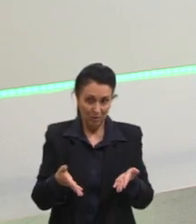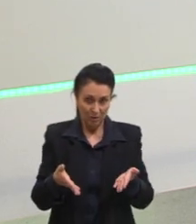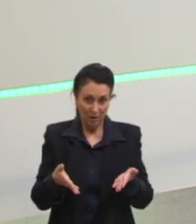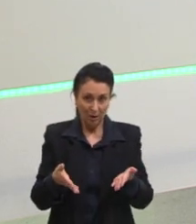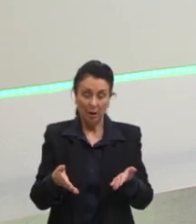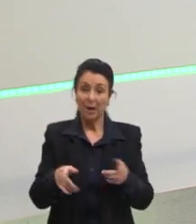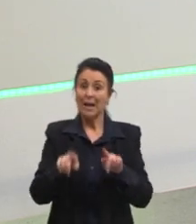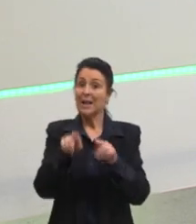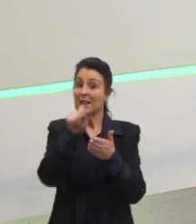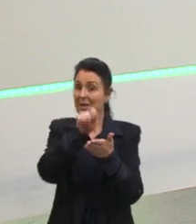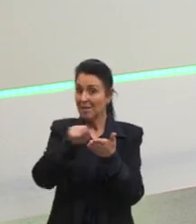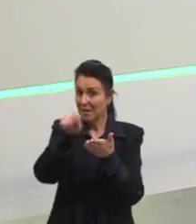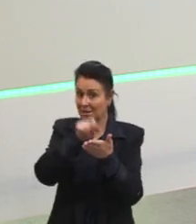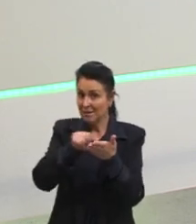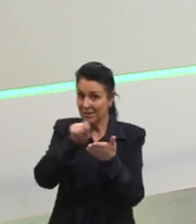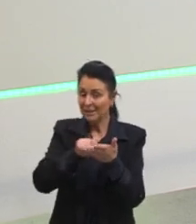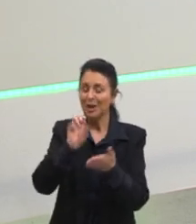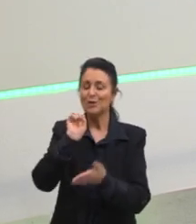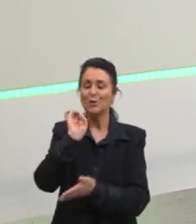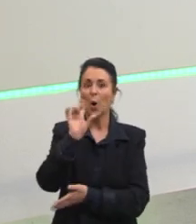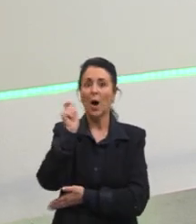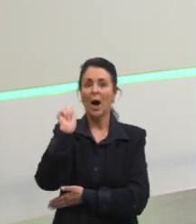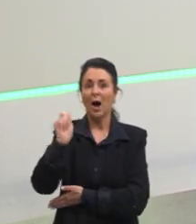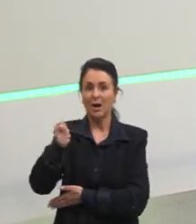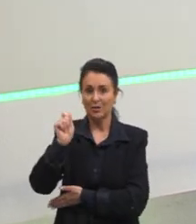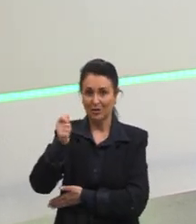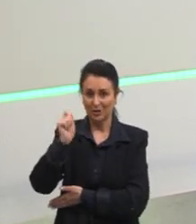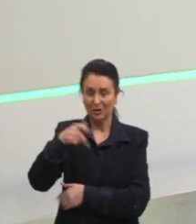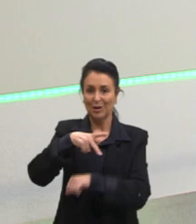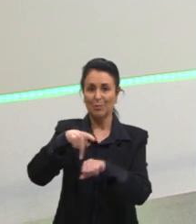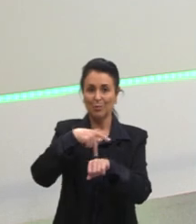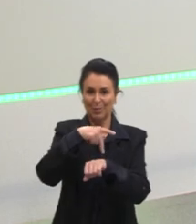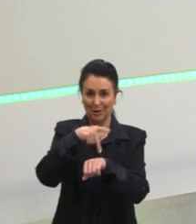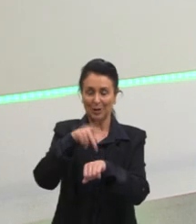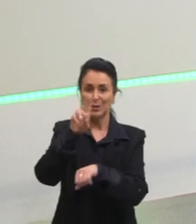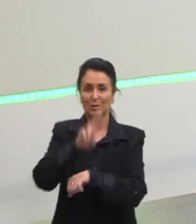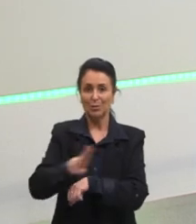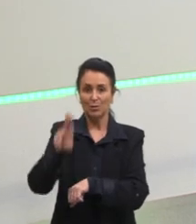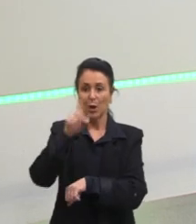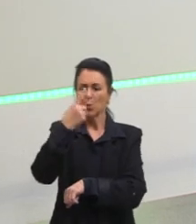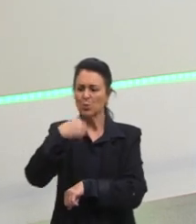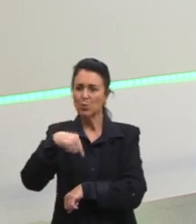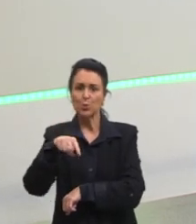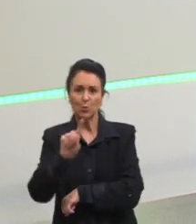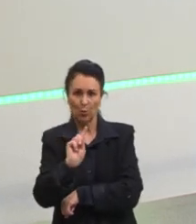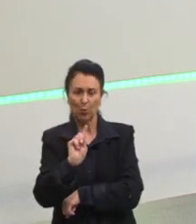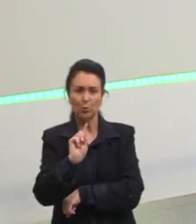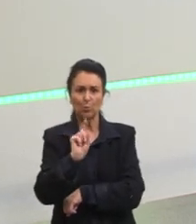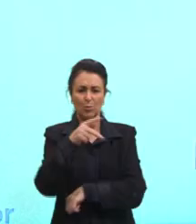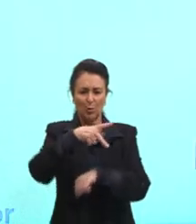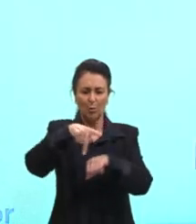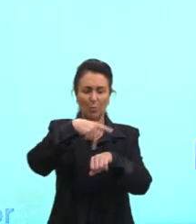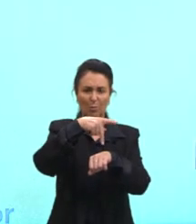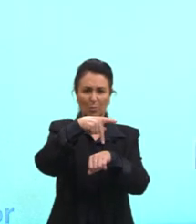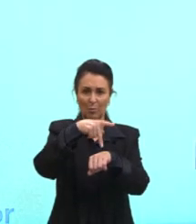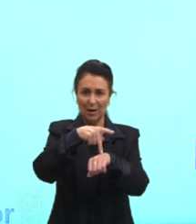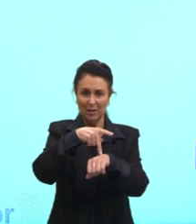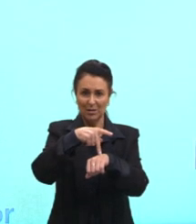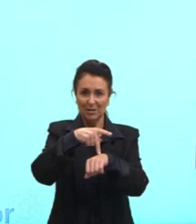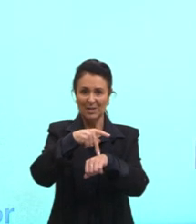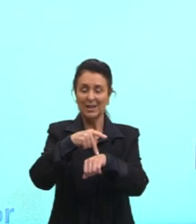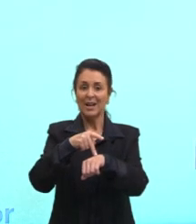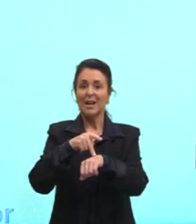escrita, apenas na Argentina vai ser considerado culto. Demais, os demais lugares é considerado